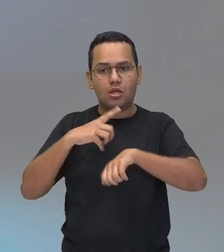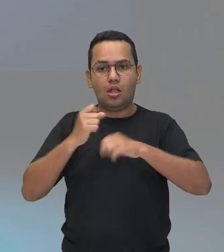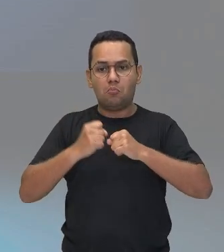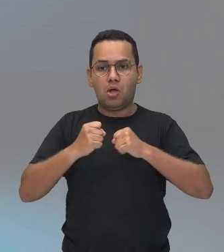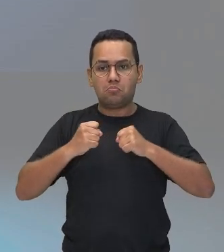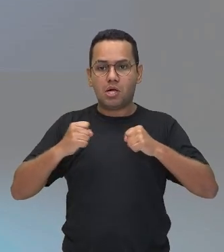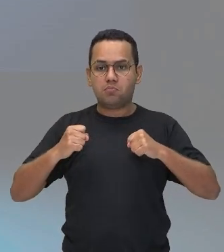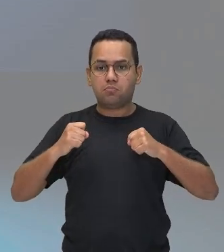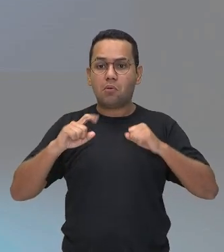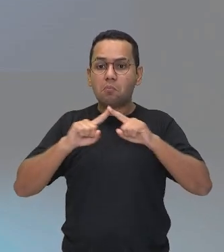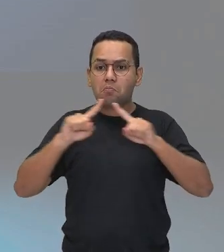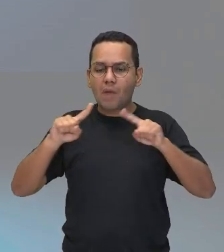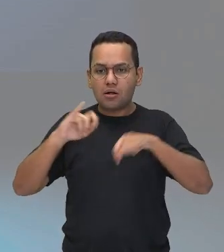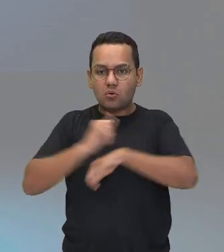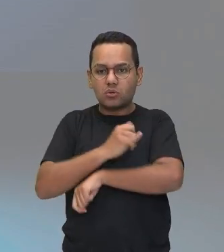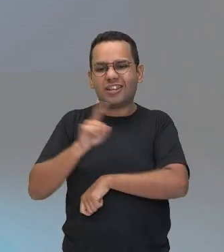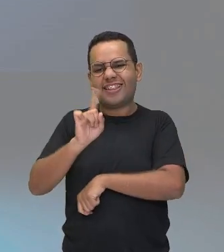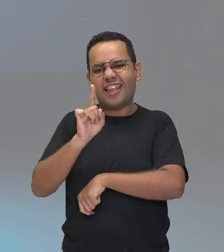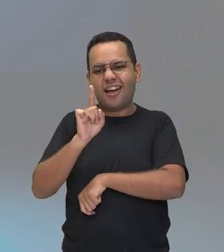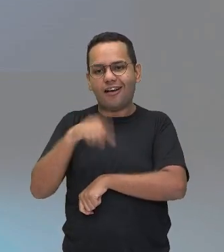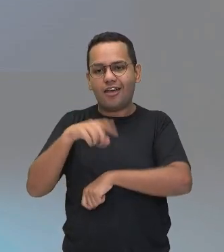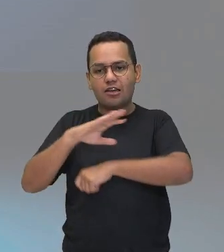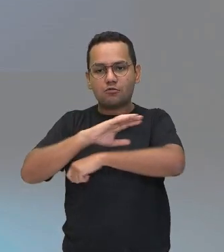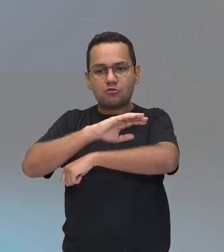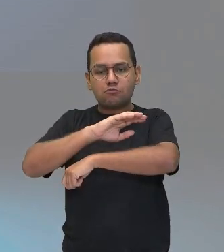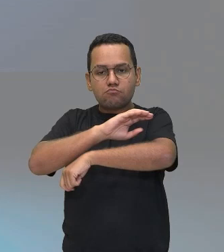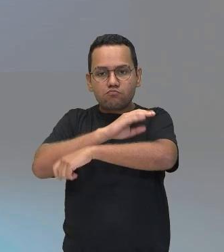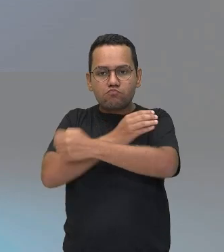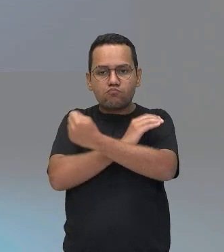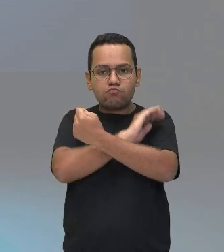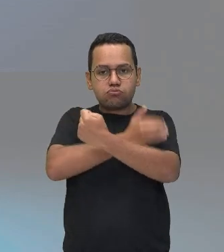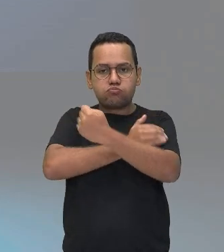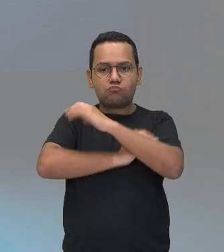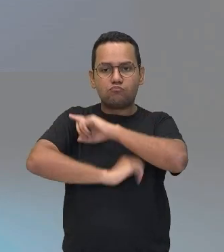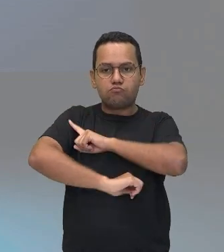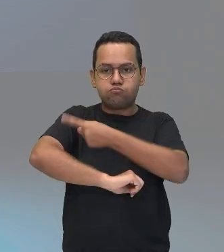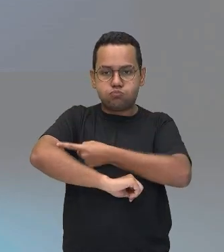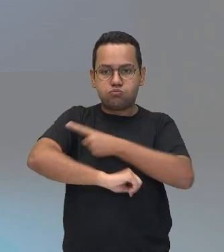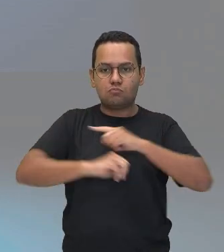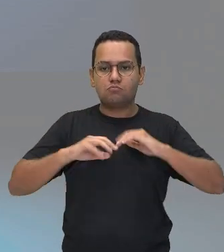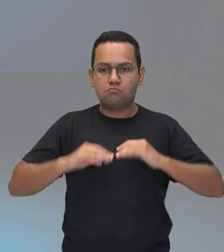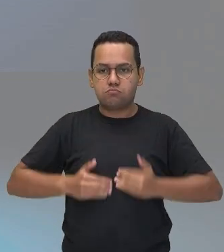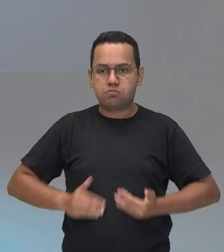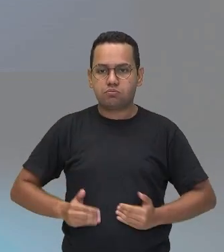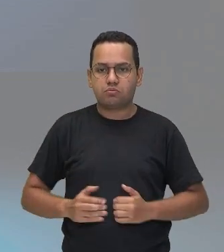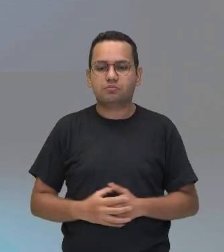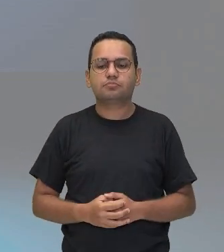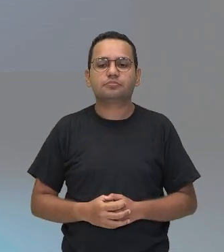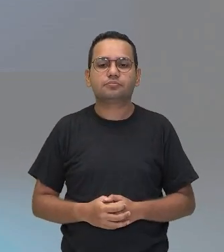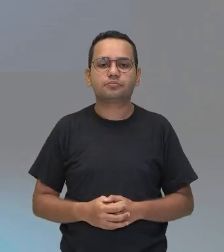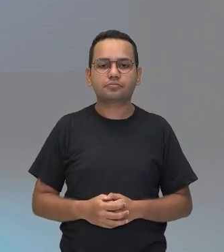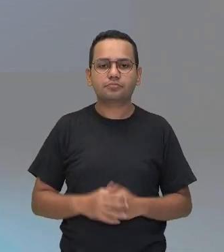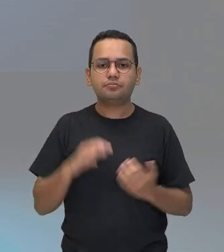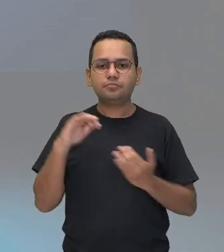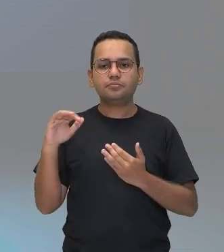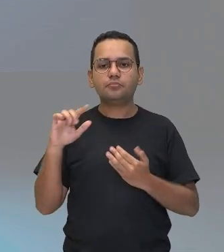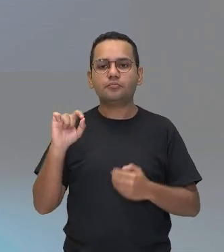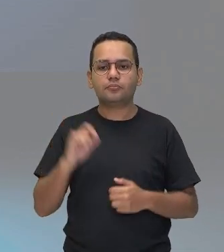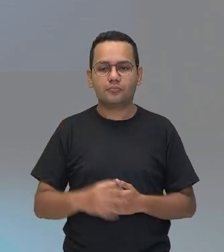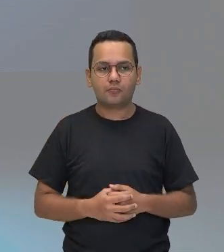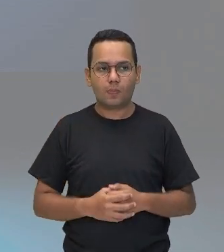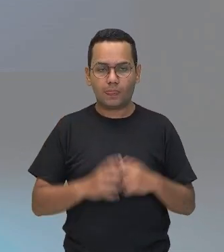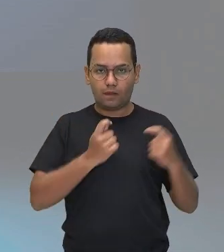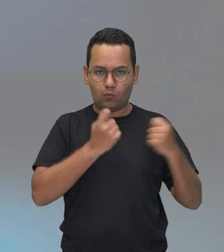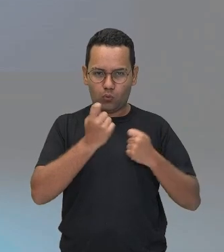né? Então, nada é feito por acaso. E a pressão arterial, ela vai melhorar, por quê?